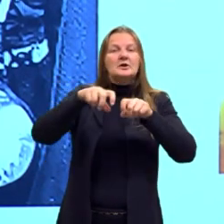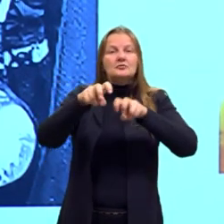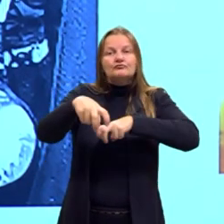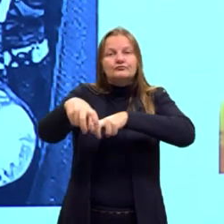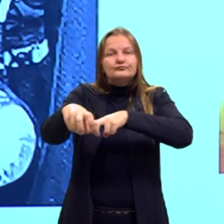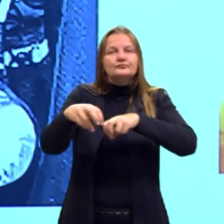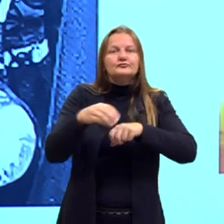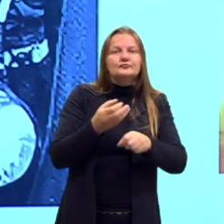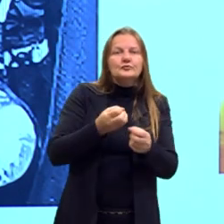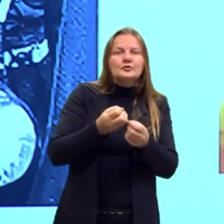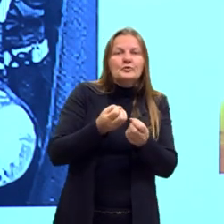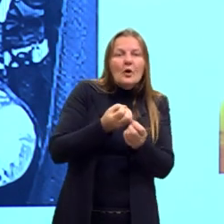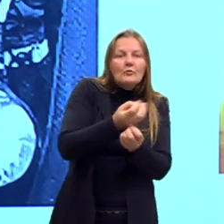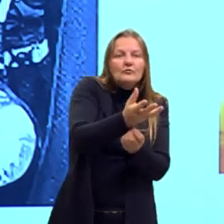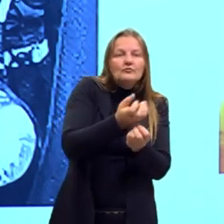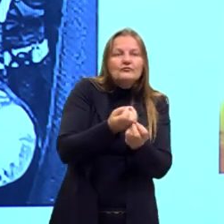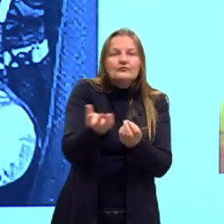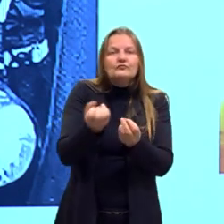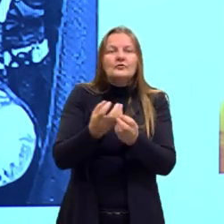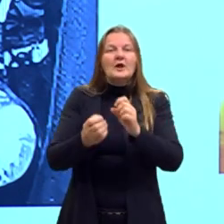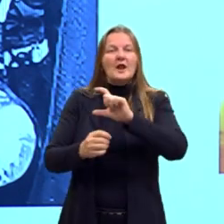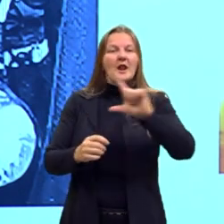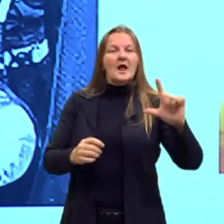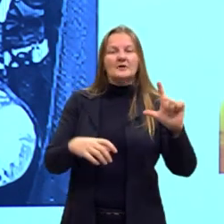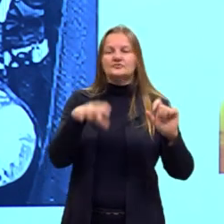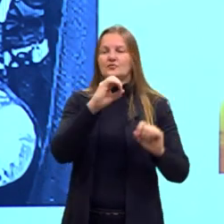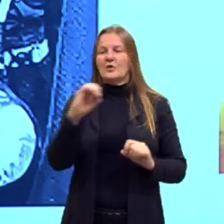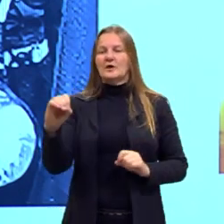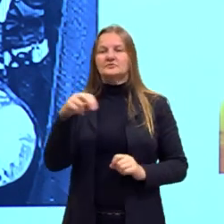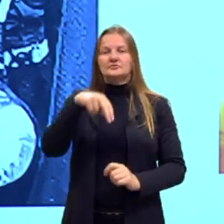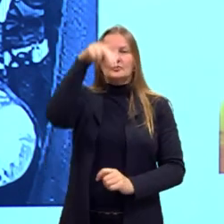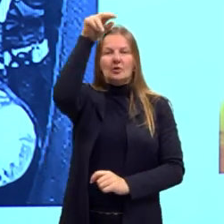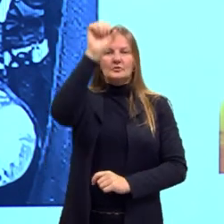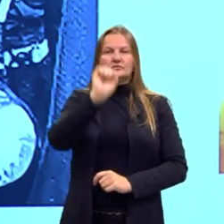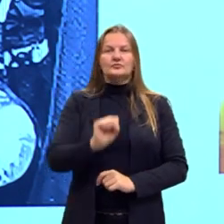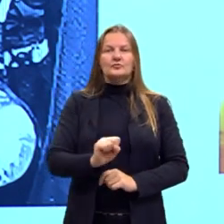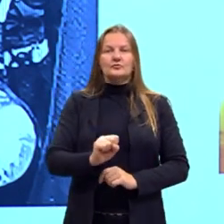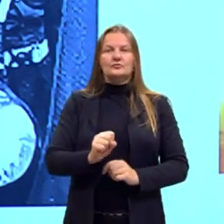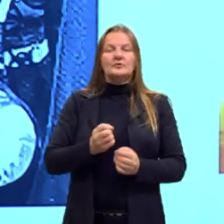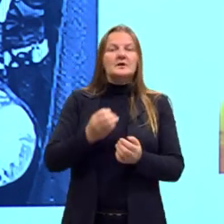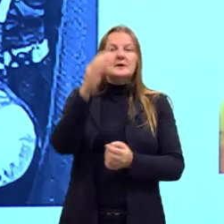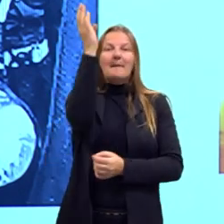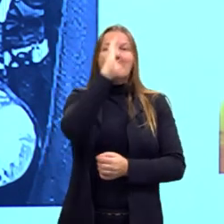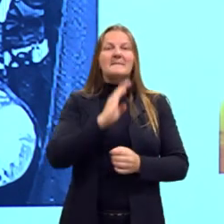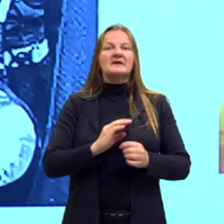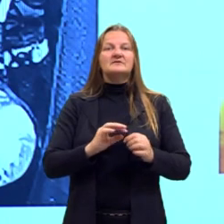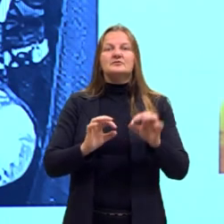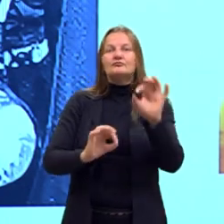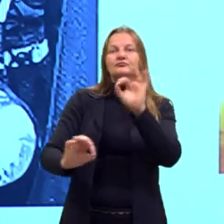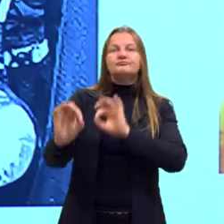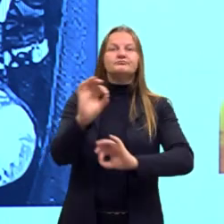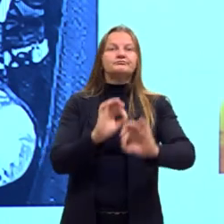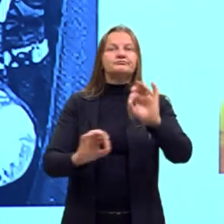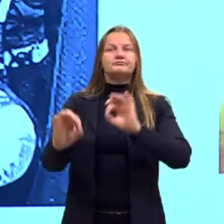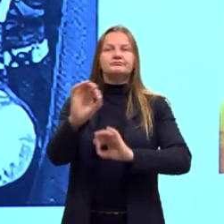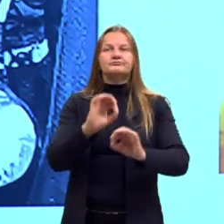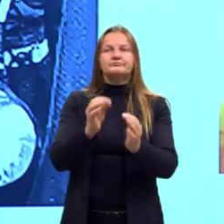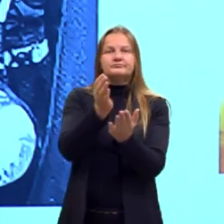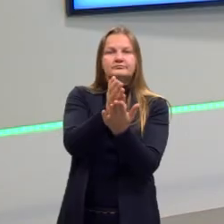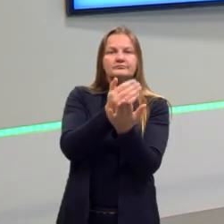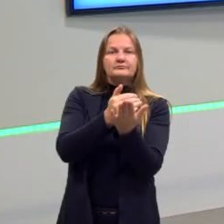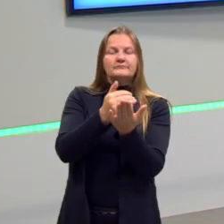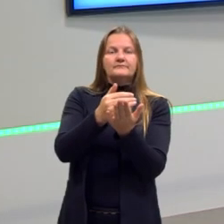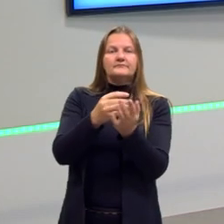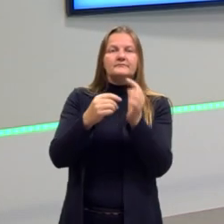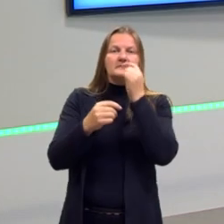leste-oeste, norte-sul, fizeram essa referência, vai ser bem no cruzamento, né, do